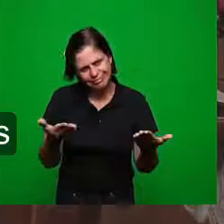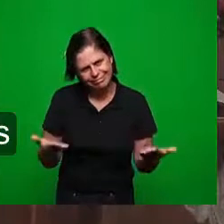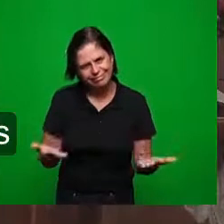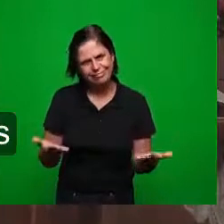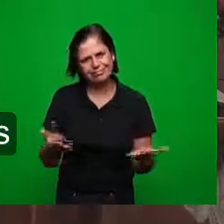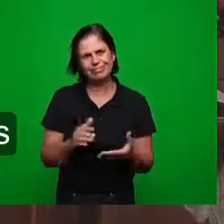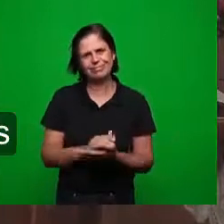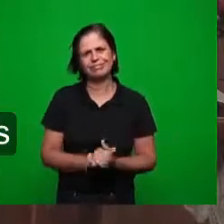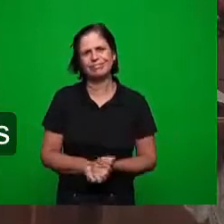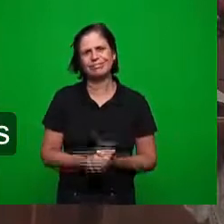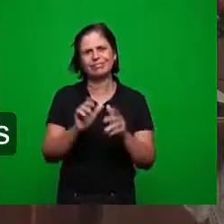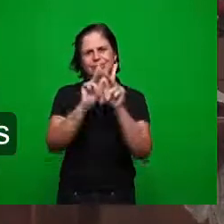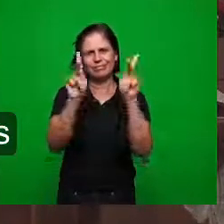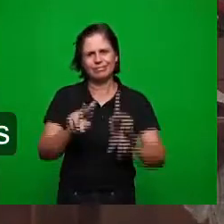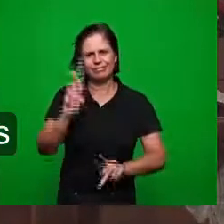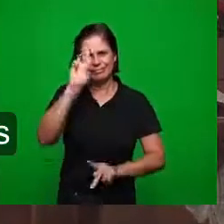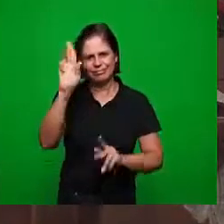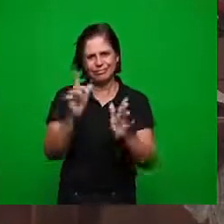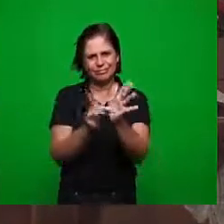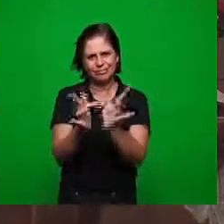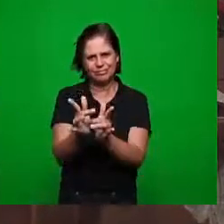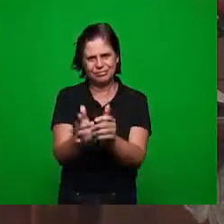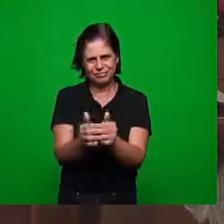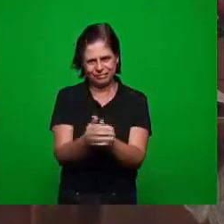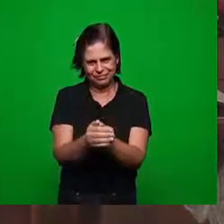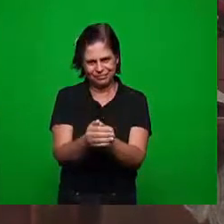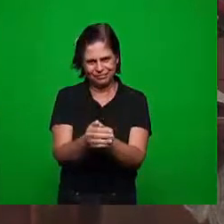todos a paz do Senhor Jesus